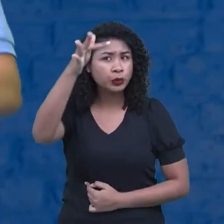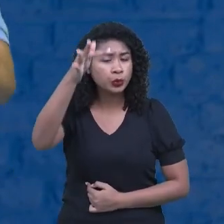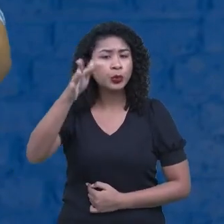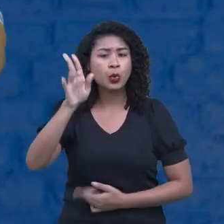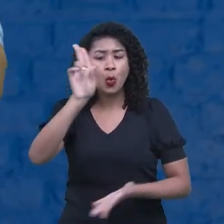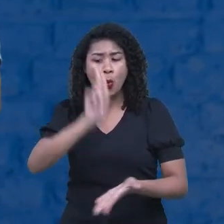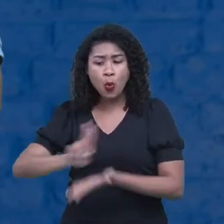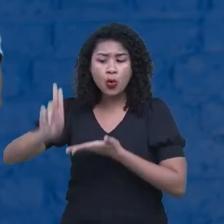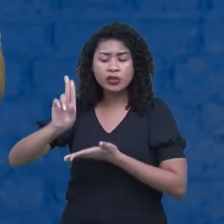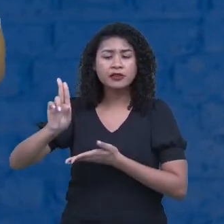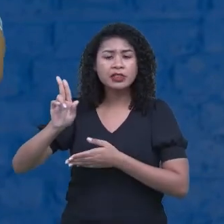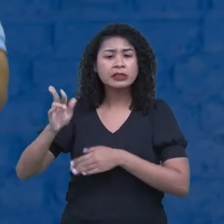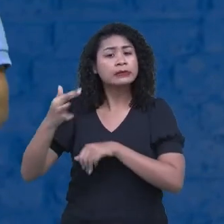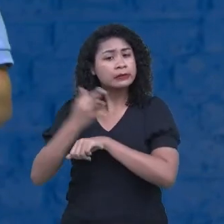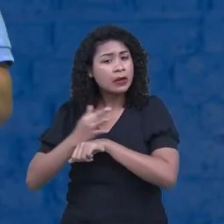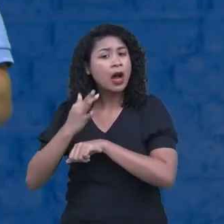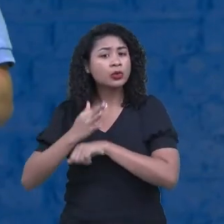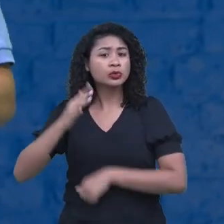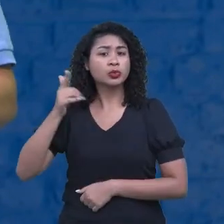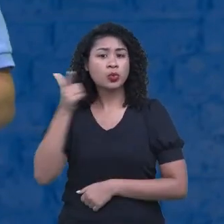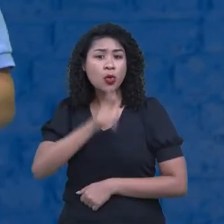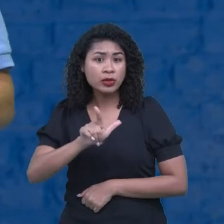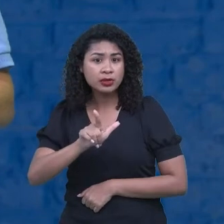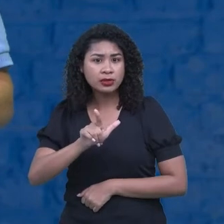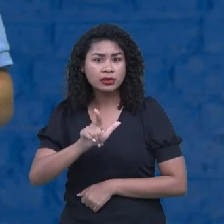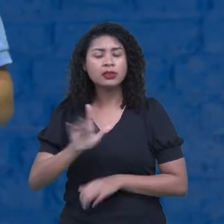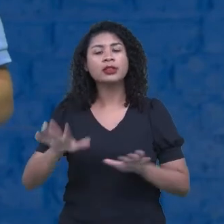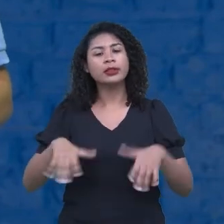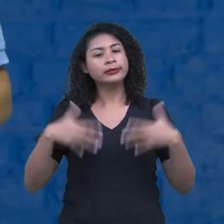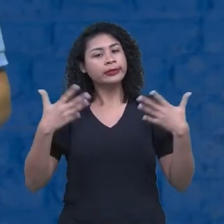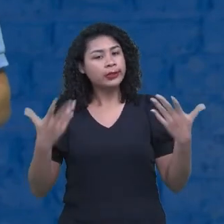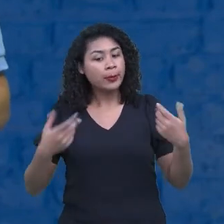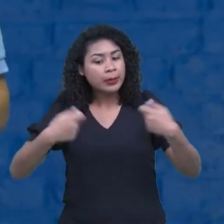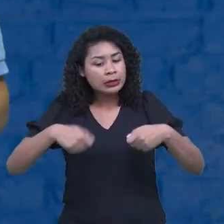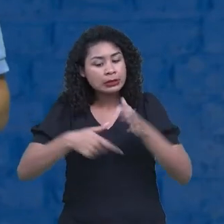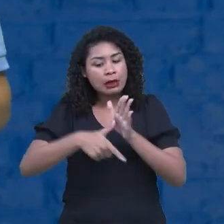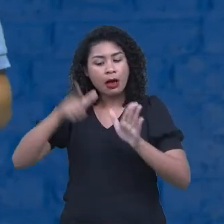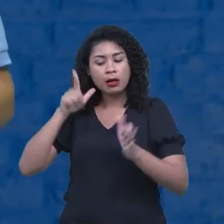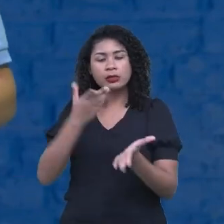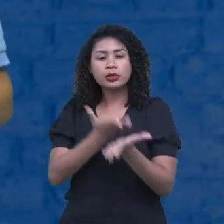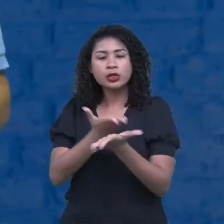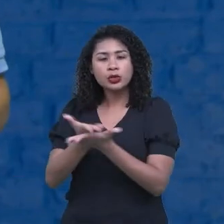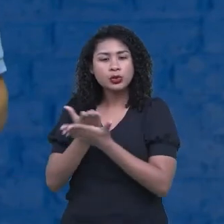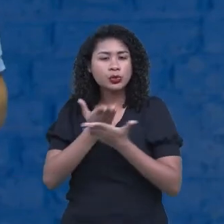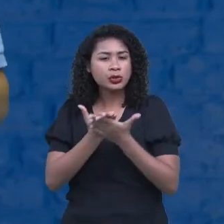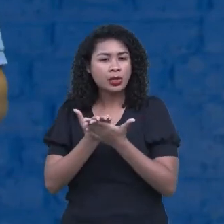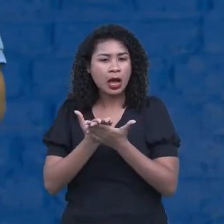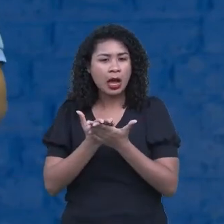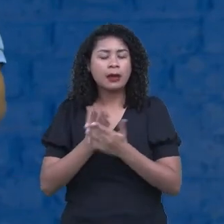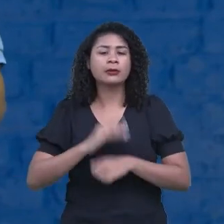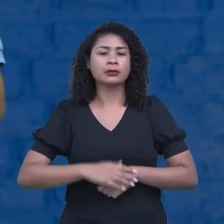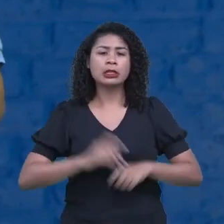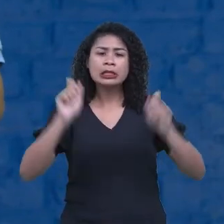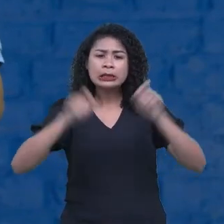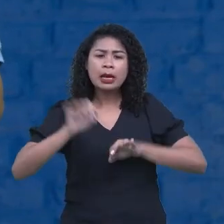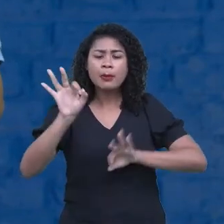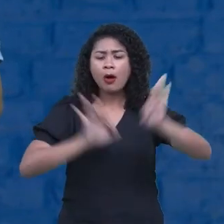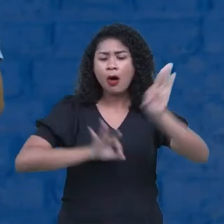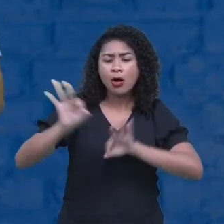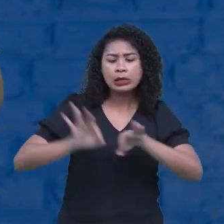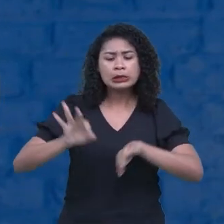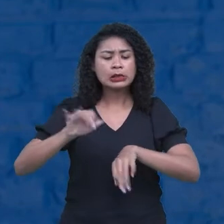isso, eu vou viver lendo. Não. Eu posso fazer um roteiro. Em que momento? Como eu posso fazer isso?